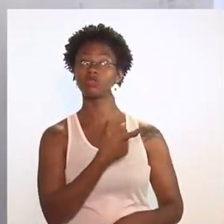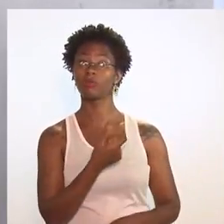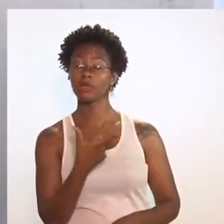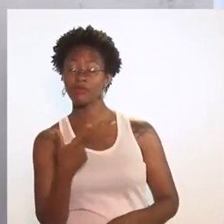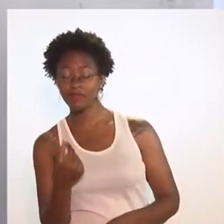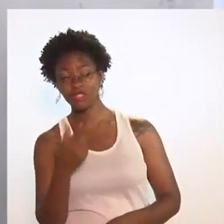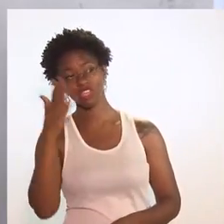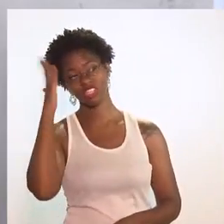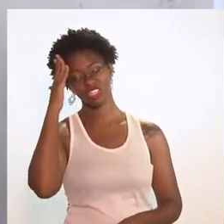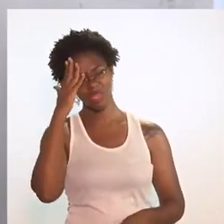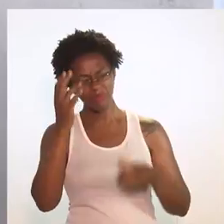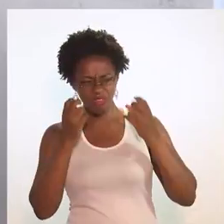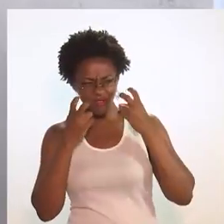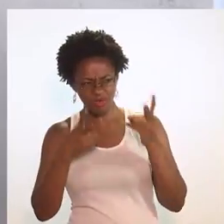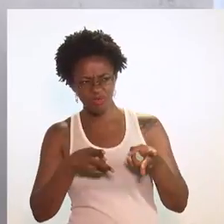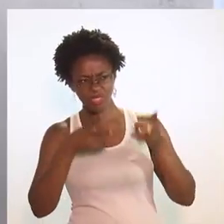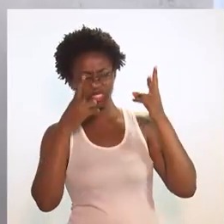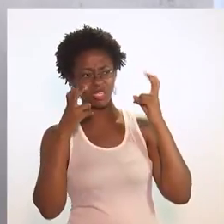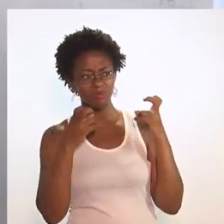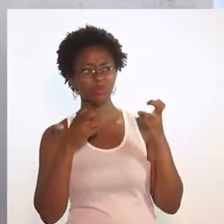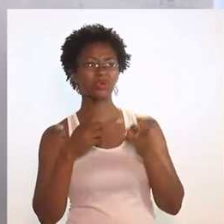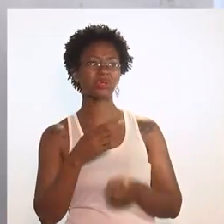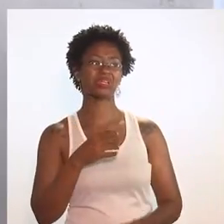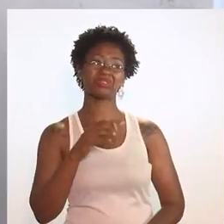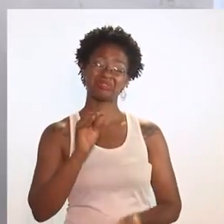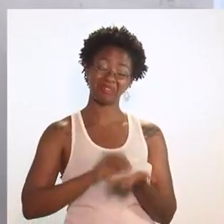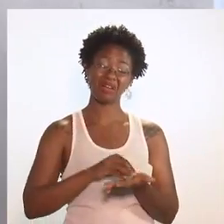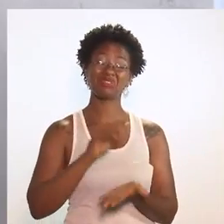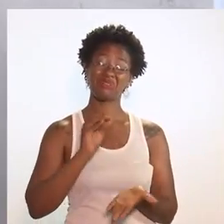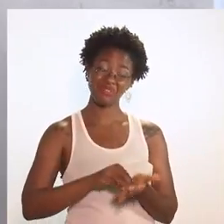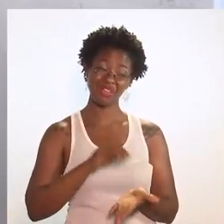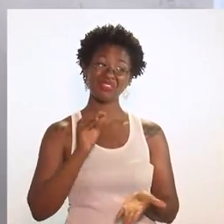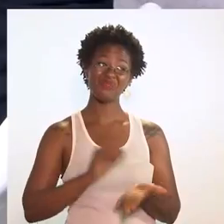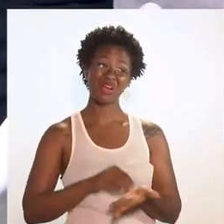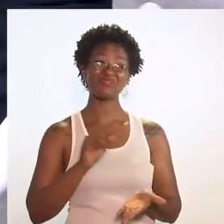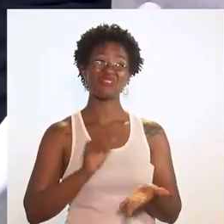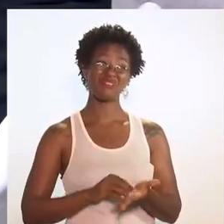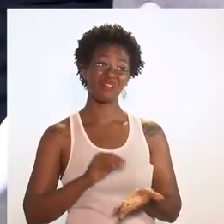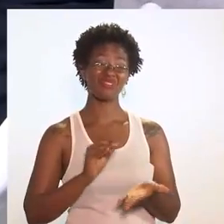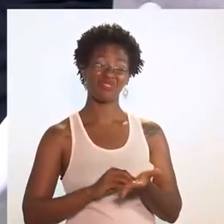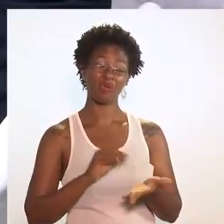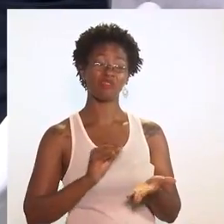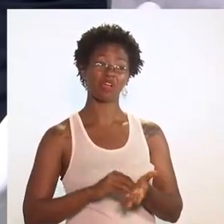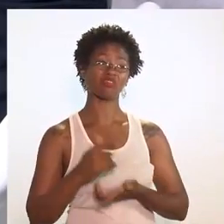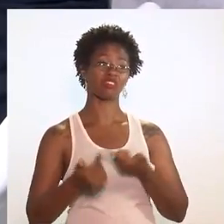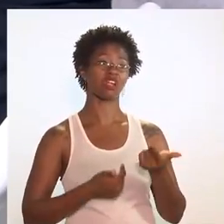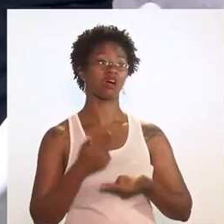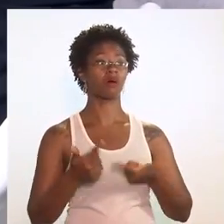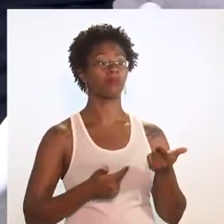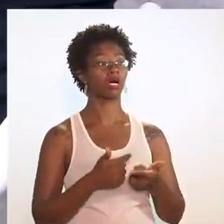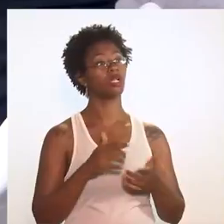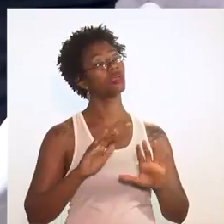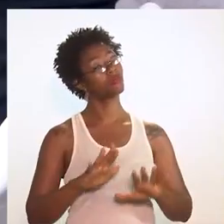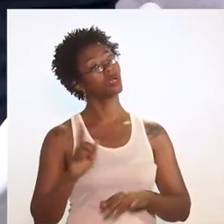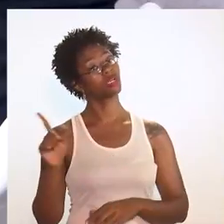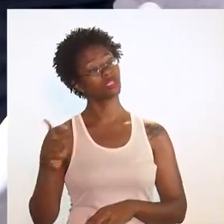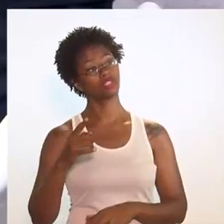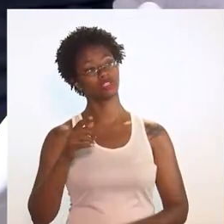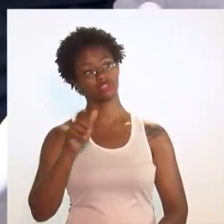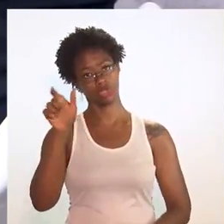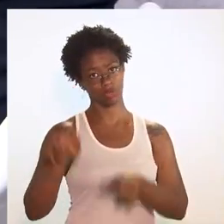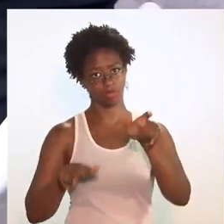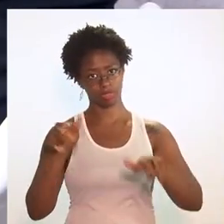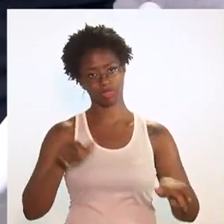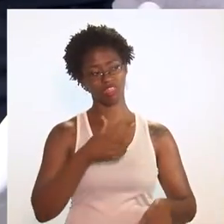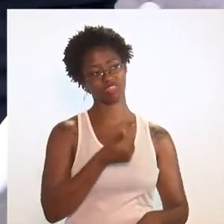2020 a gente viu aí o mercado de trabalho se reconfigurar, enfim, derreter em muitos setores, e 60 a mais, por